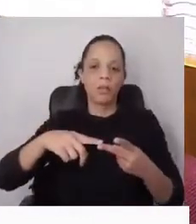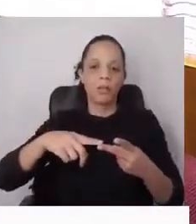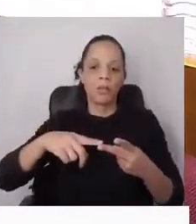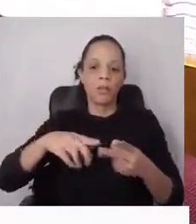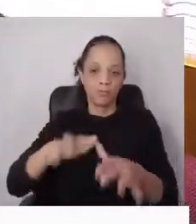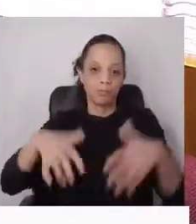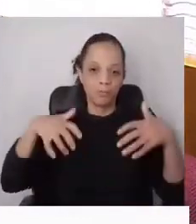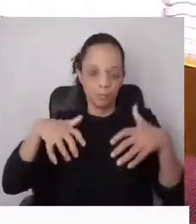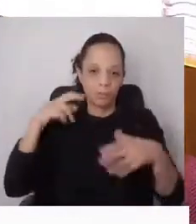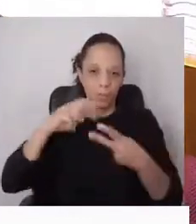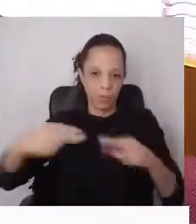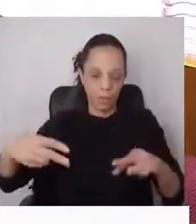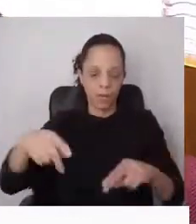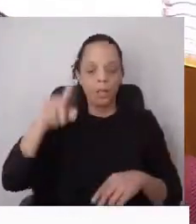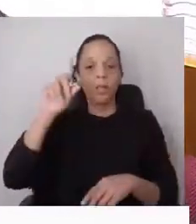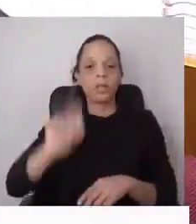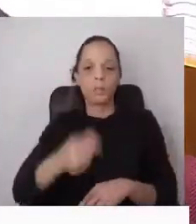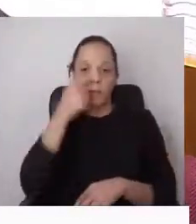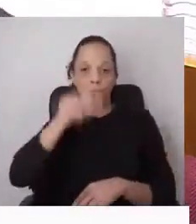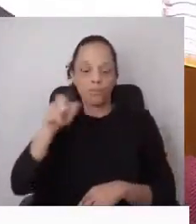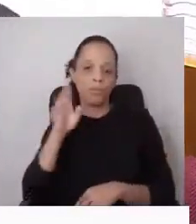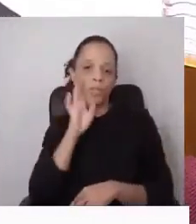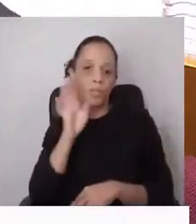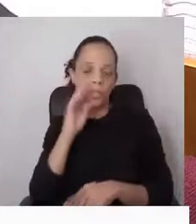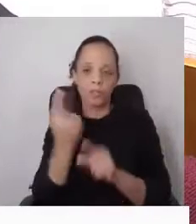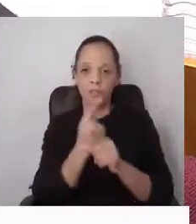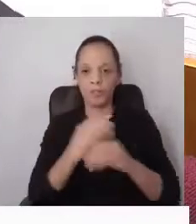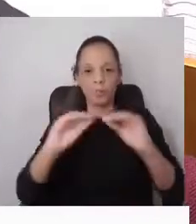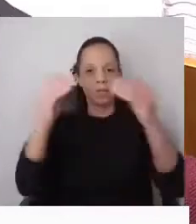através das diversas plataformas,